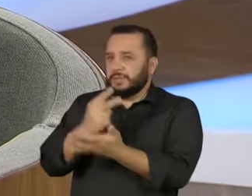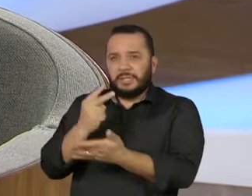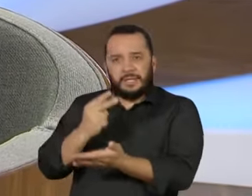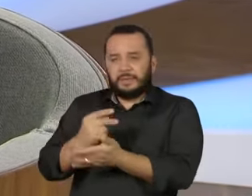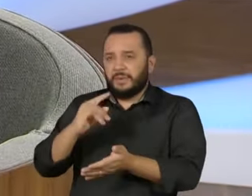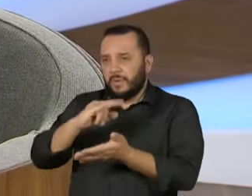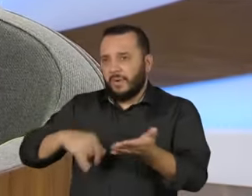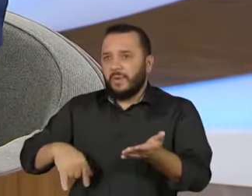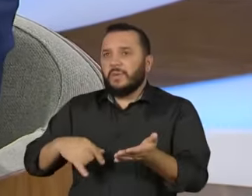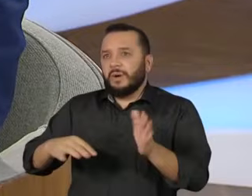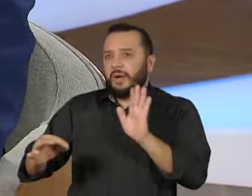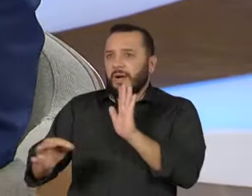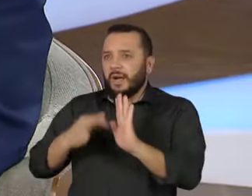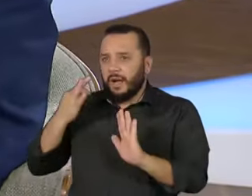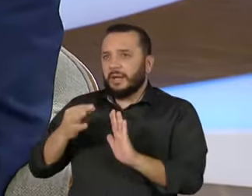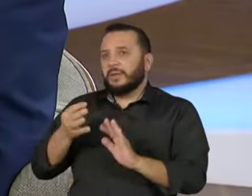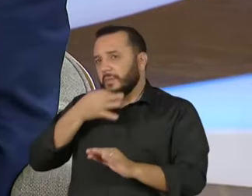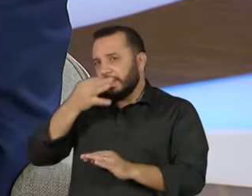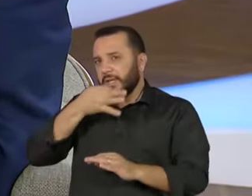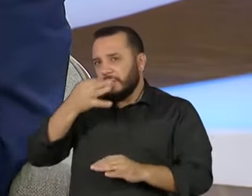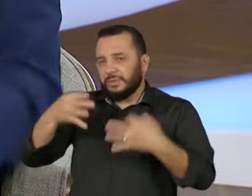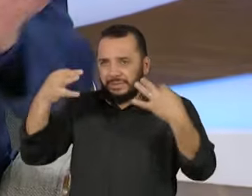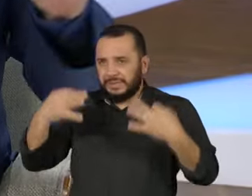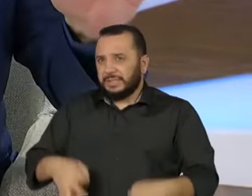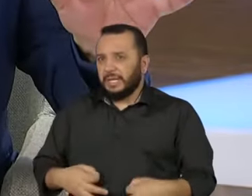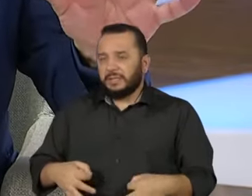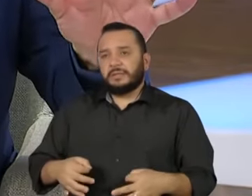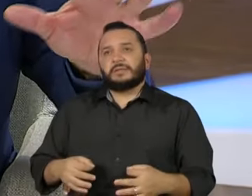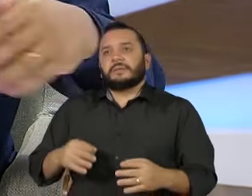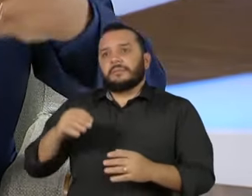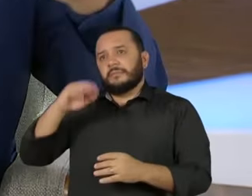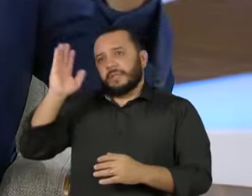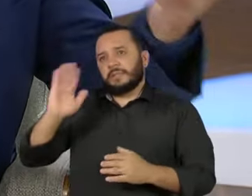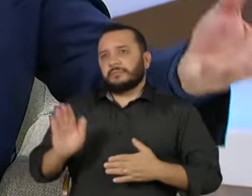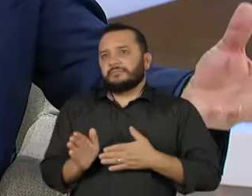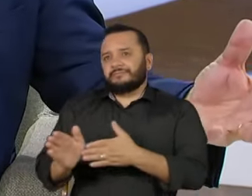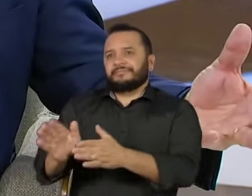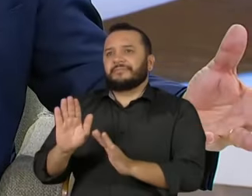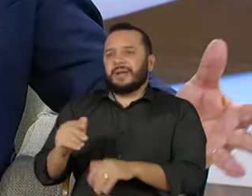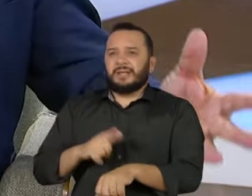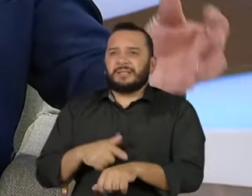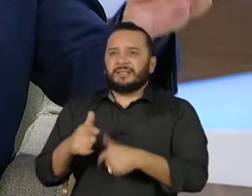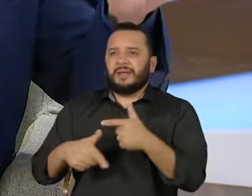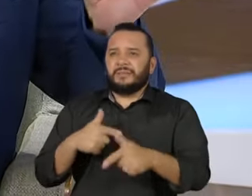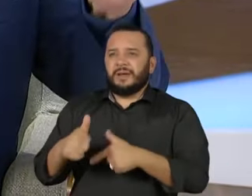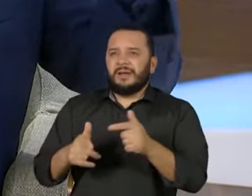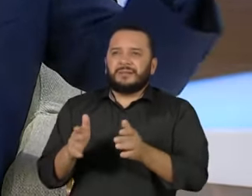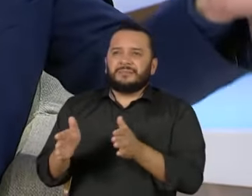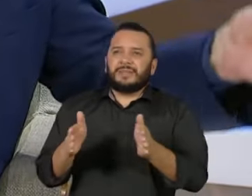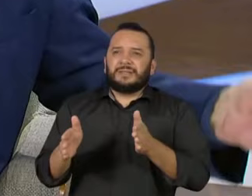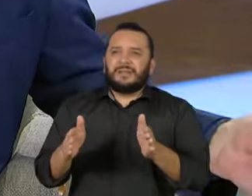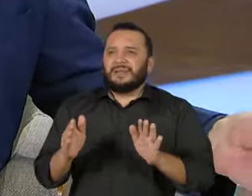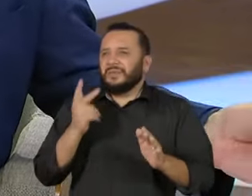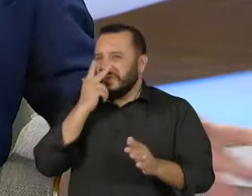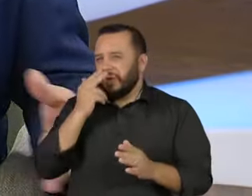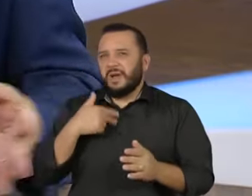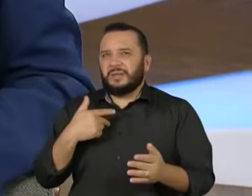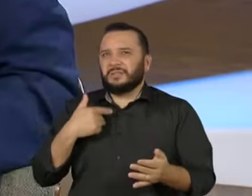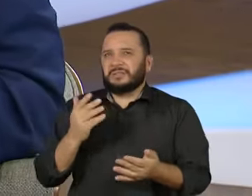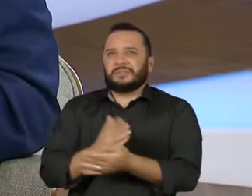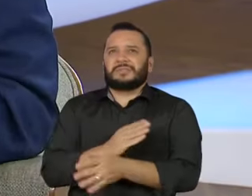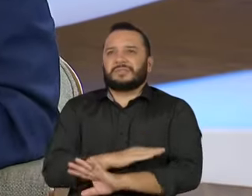tem a posição certa que o país precisa seguir. Mas mandatos eletivos eu já exerci muitos. Eu acho que esse ciclo está bem